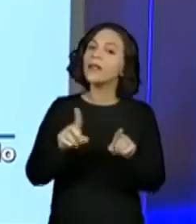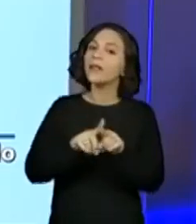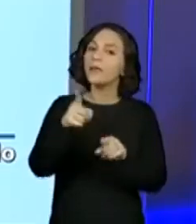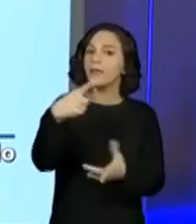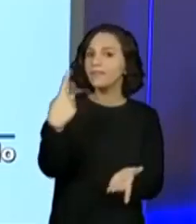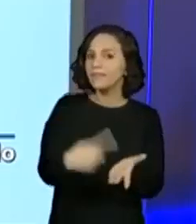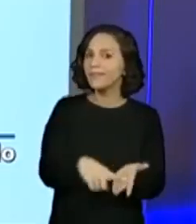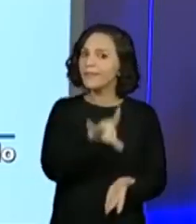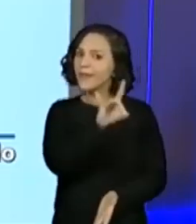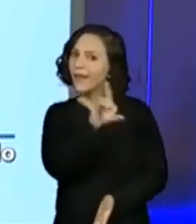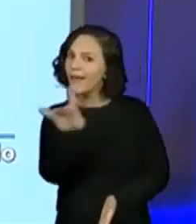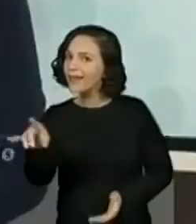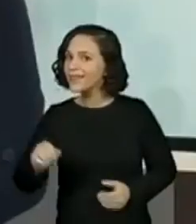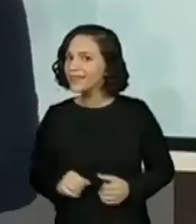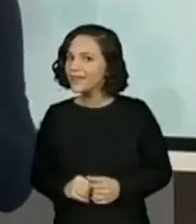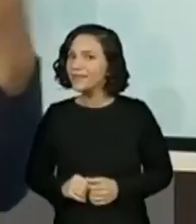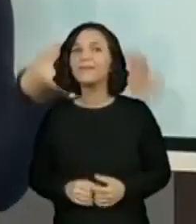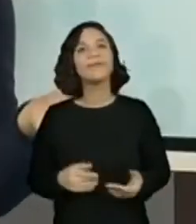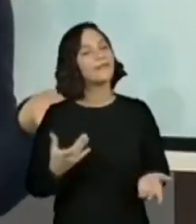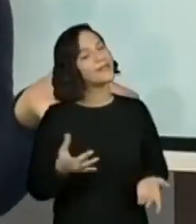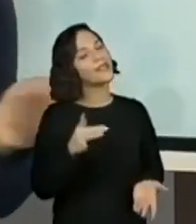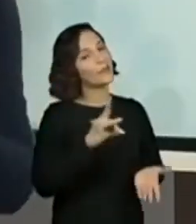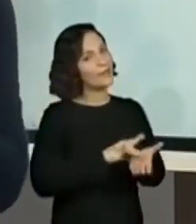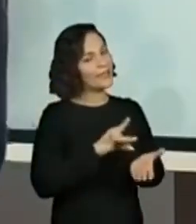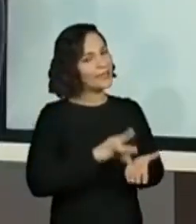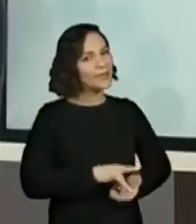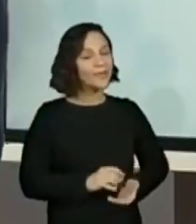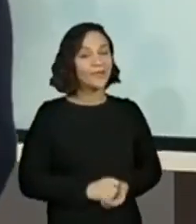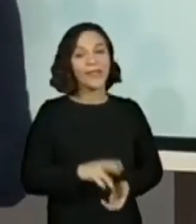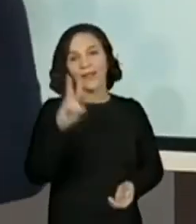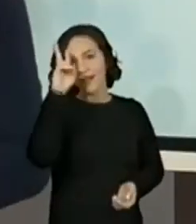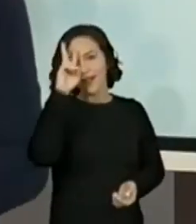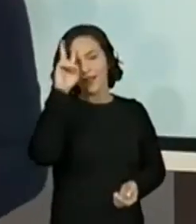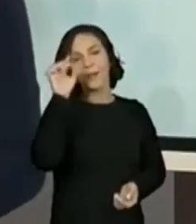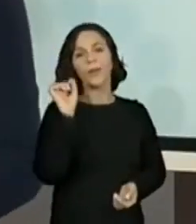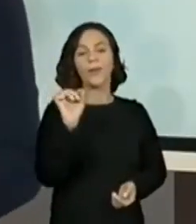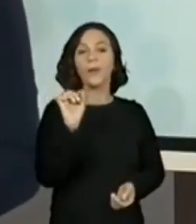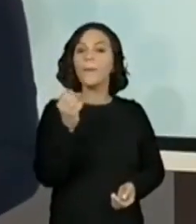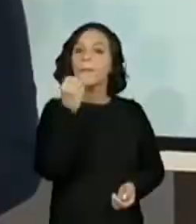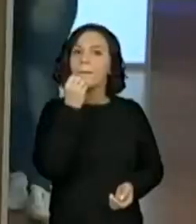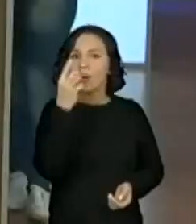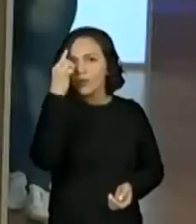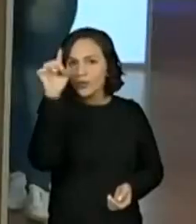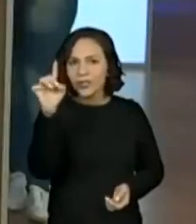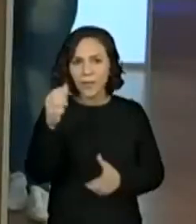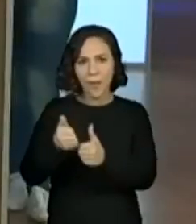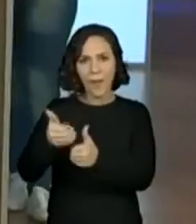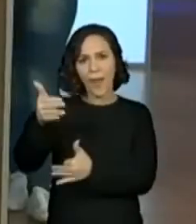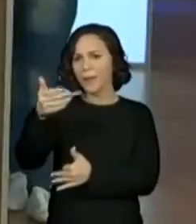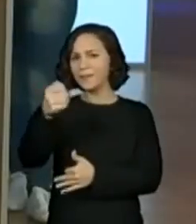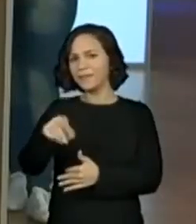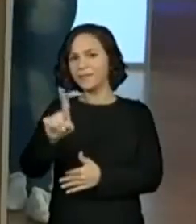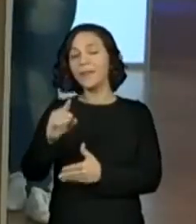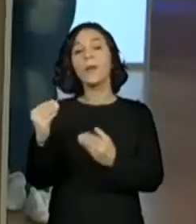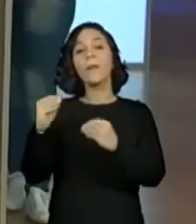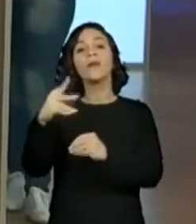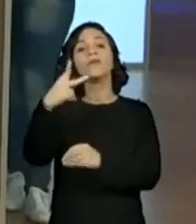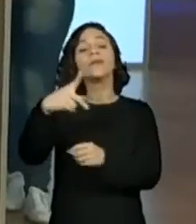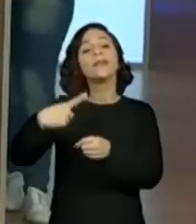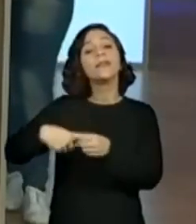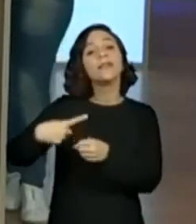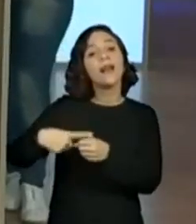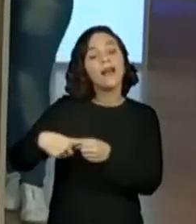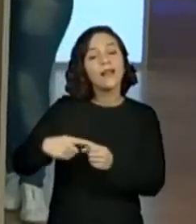participação de todos vocês. Verdade! Já lembrando, né? Ao invés ali do bom dia, coloquem para a gente em que cidade vocês